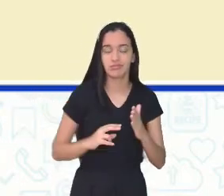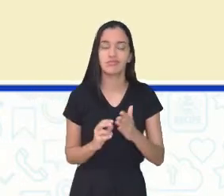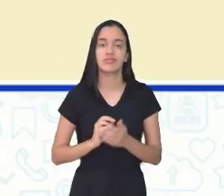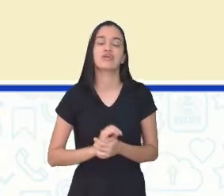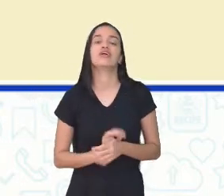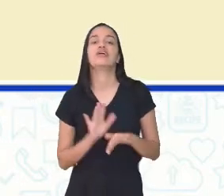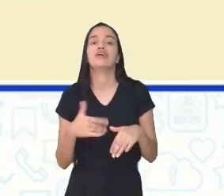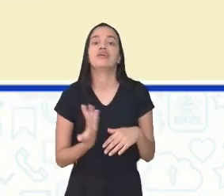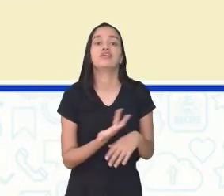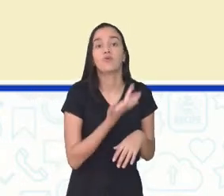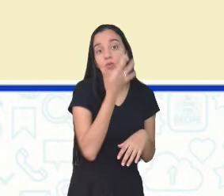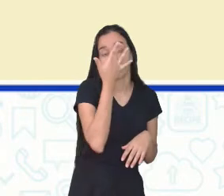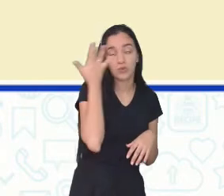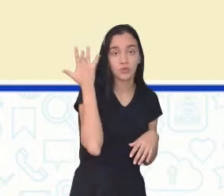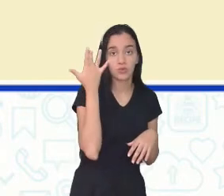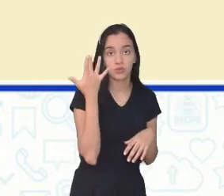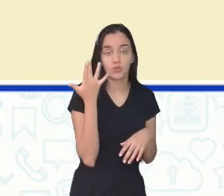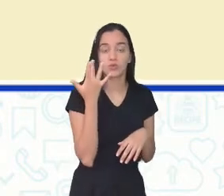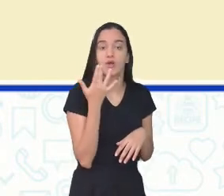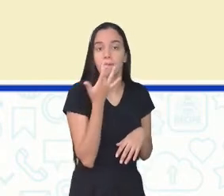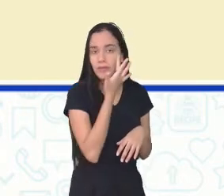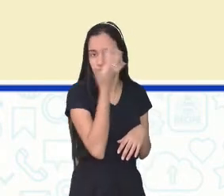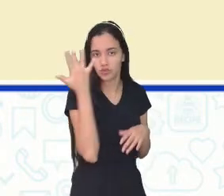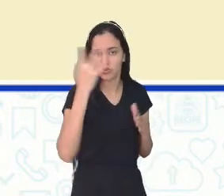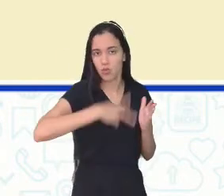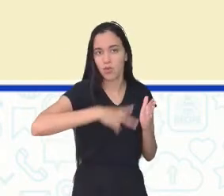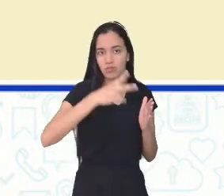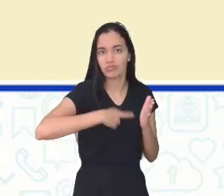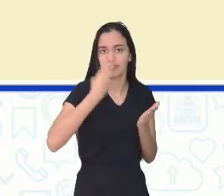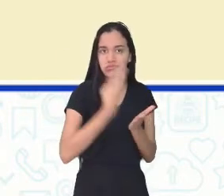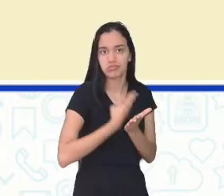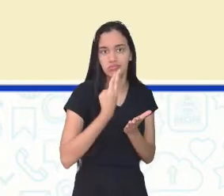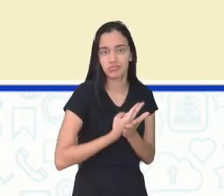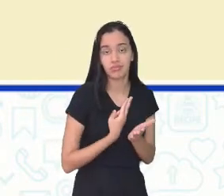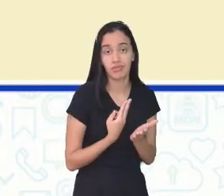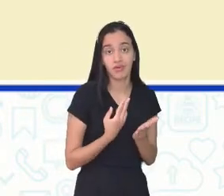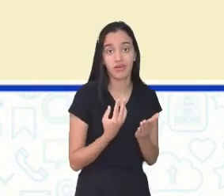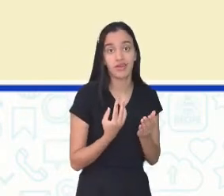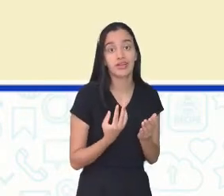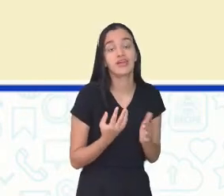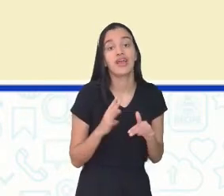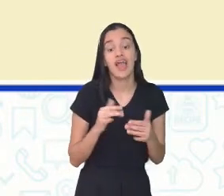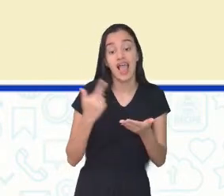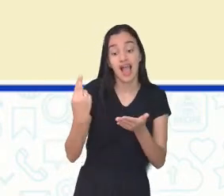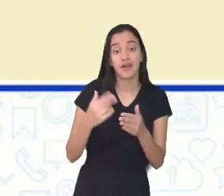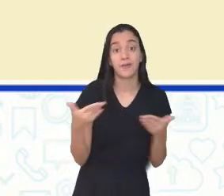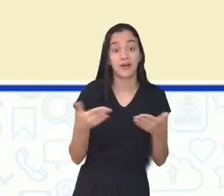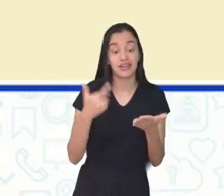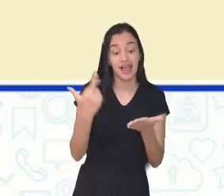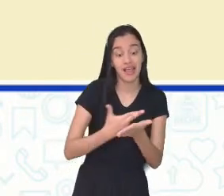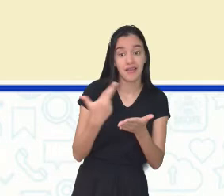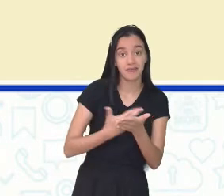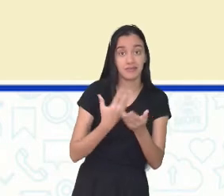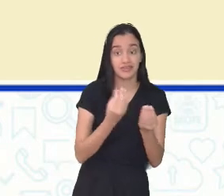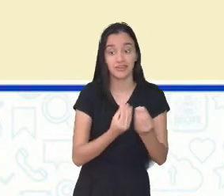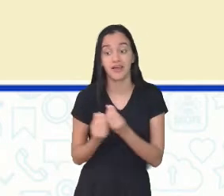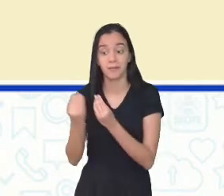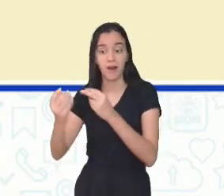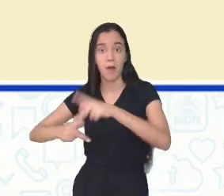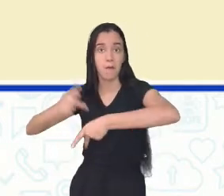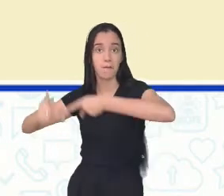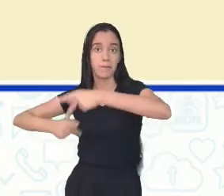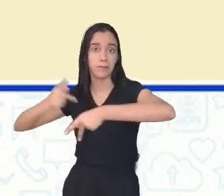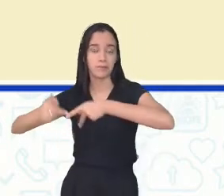para a revista, não é? Ao leitor é da revista para os leitores